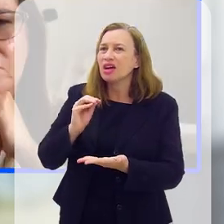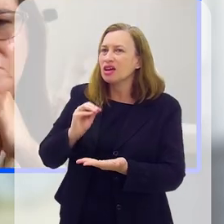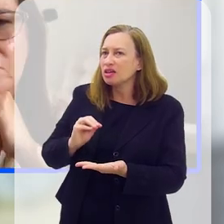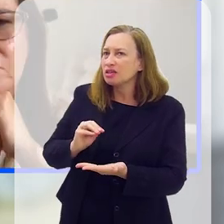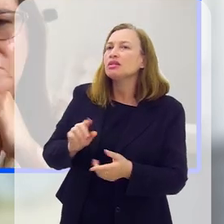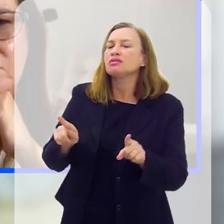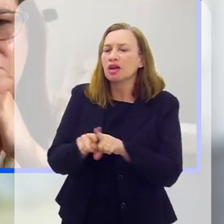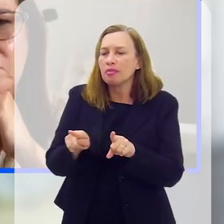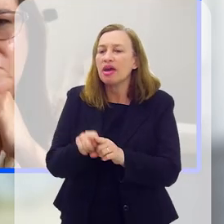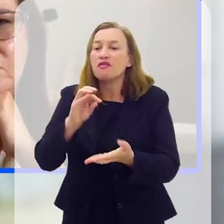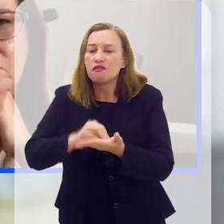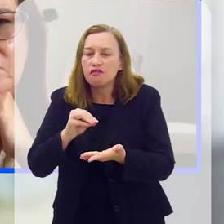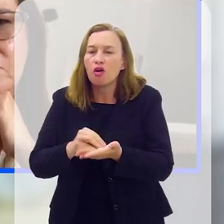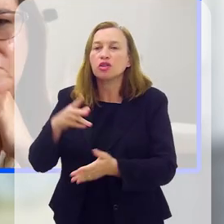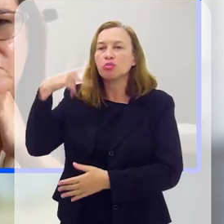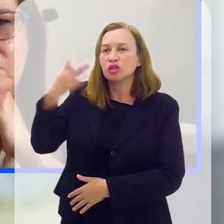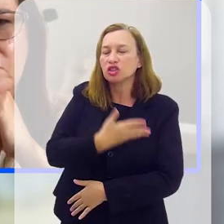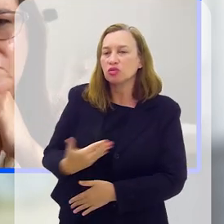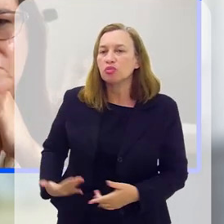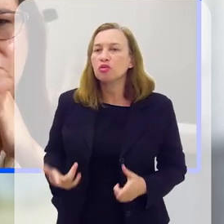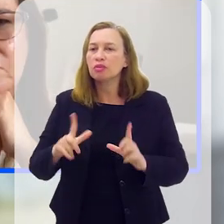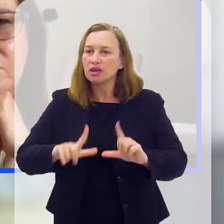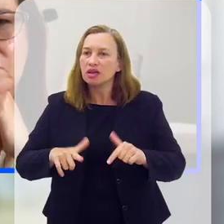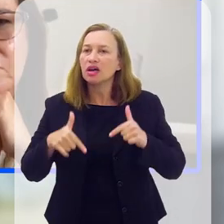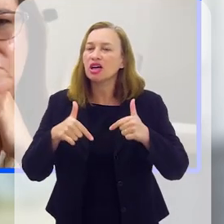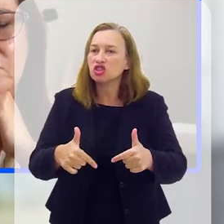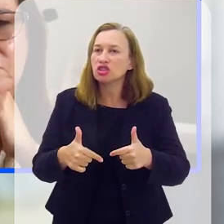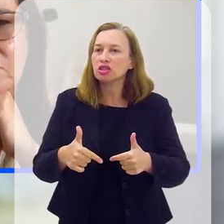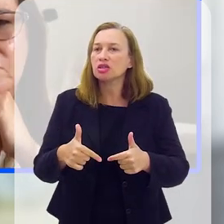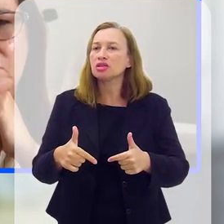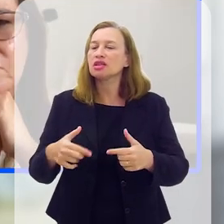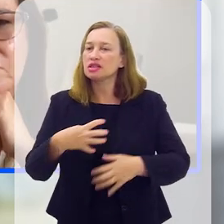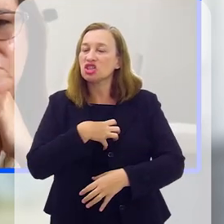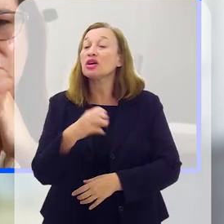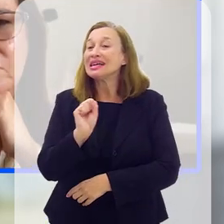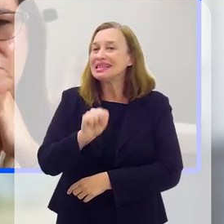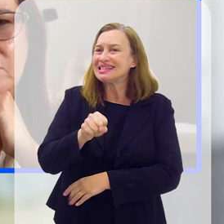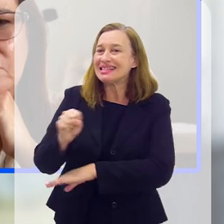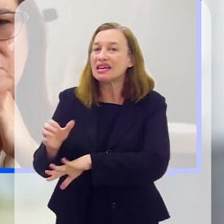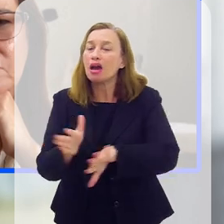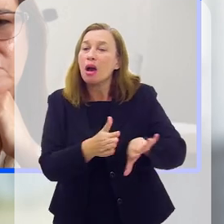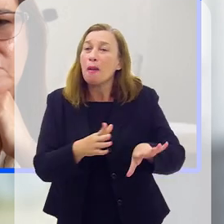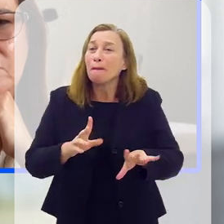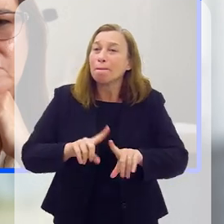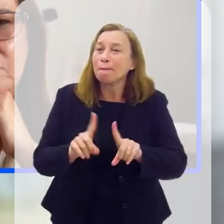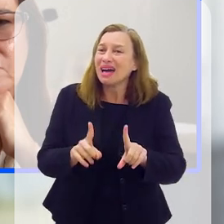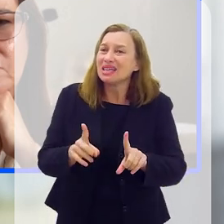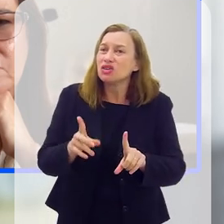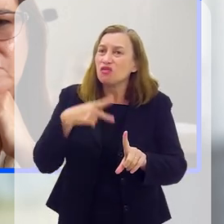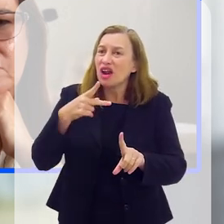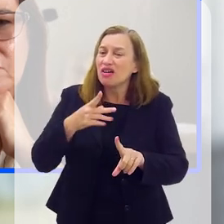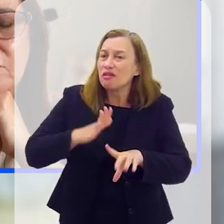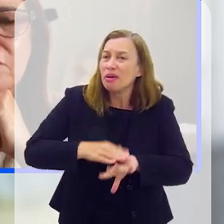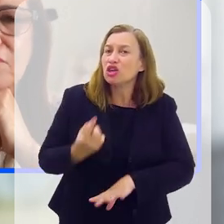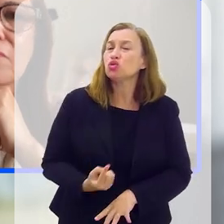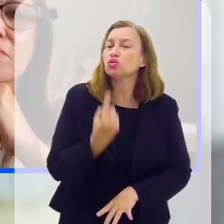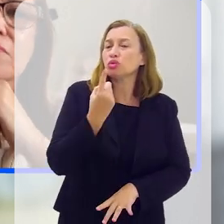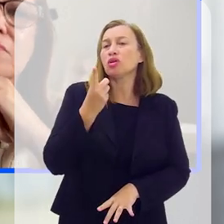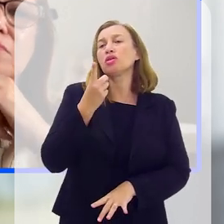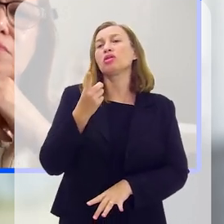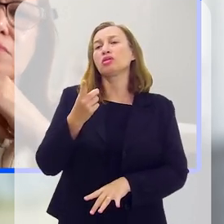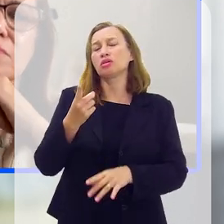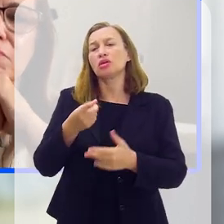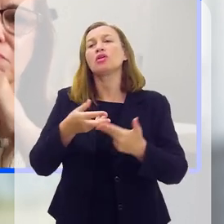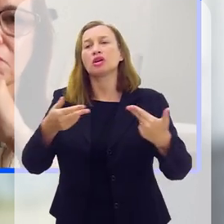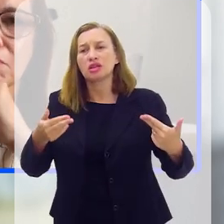E aí faltam também políticas públicas, talvez, Carlos, para atuar nesse sentido? Eu não tenho dúvida, mas deixaria mais um fator de